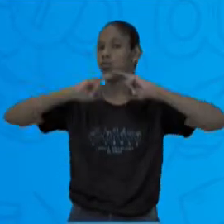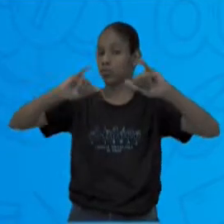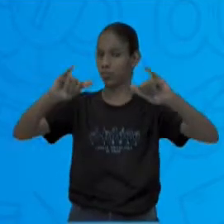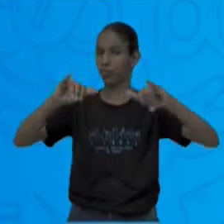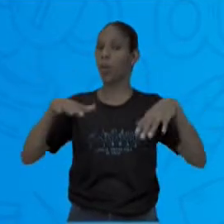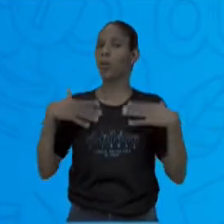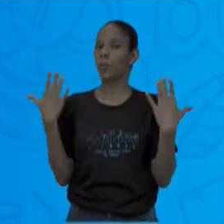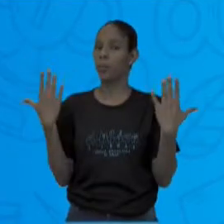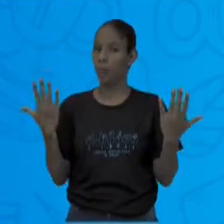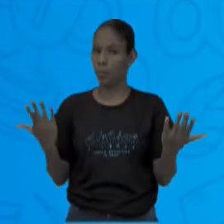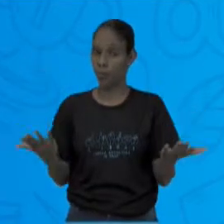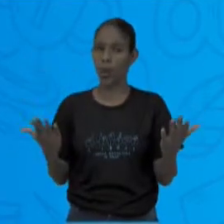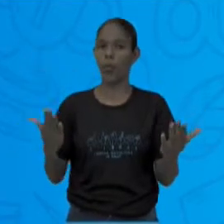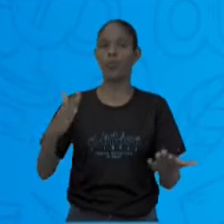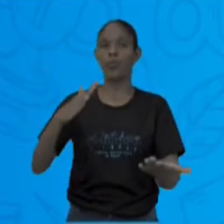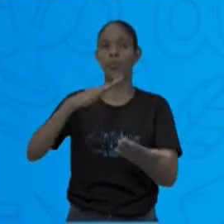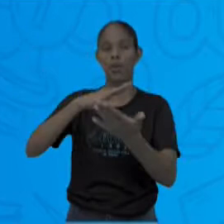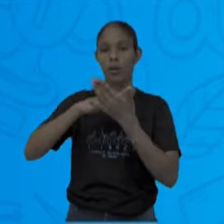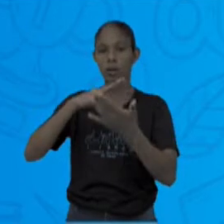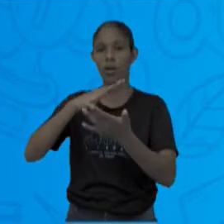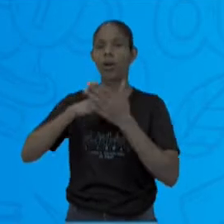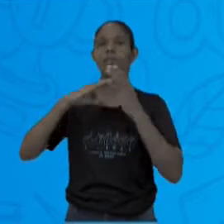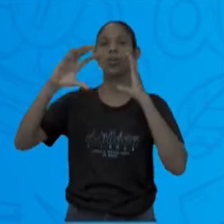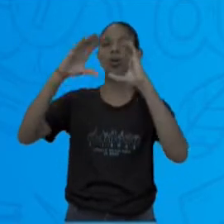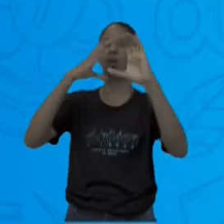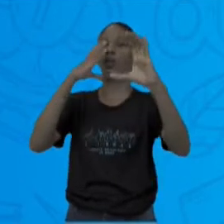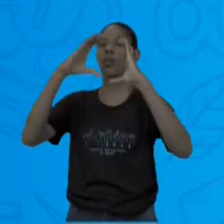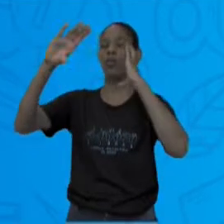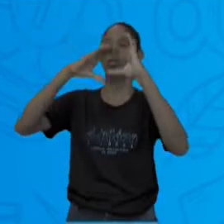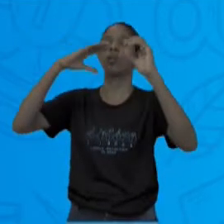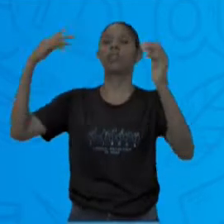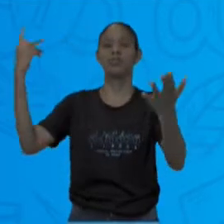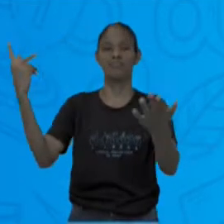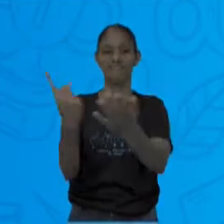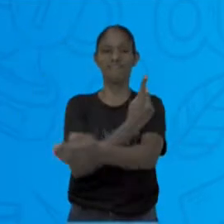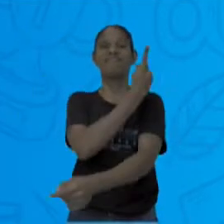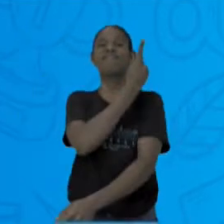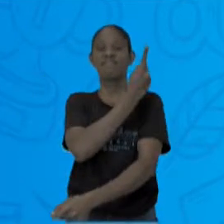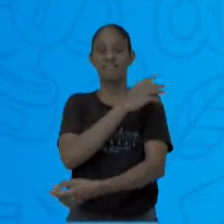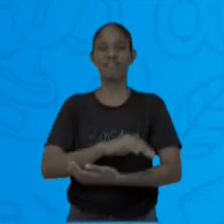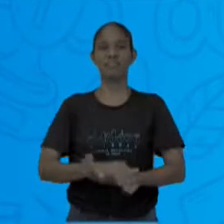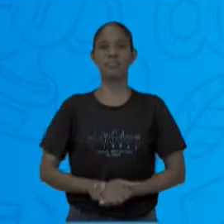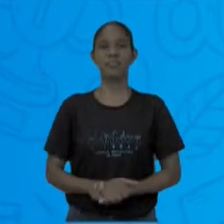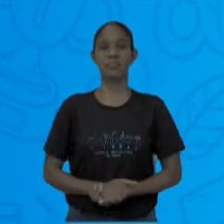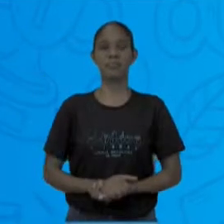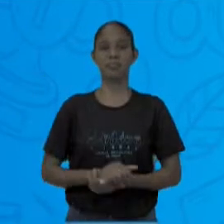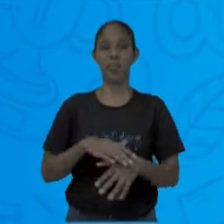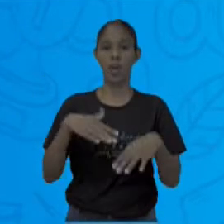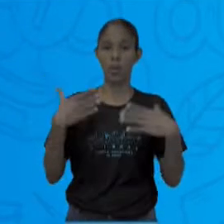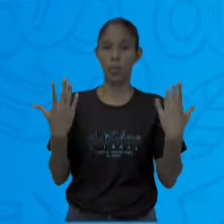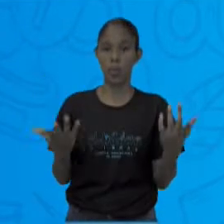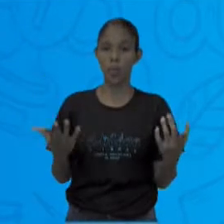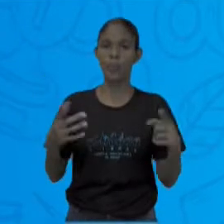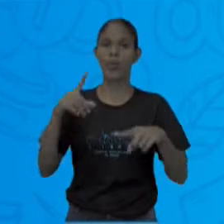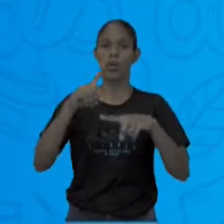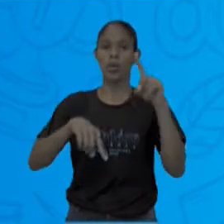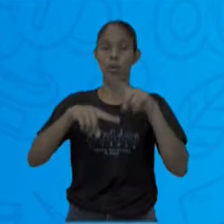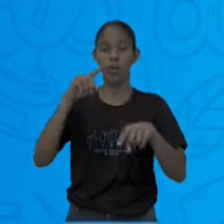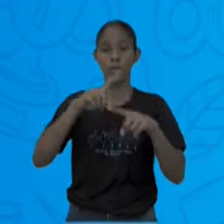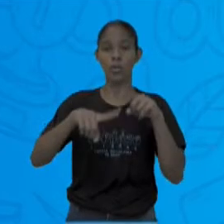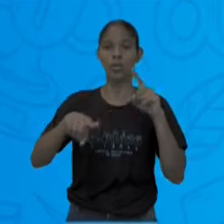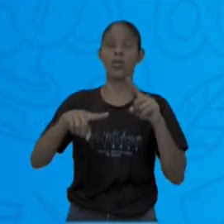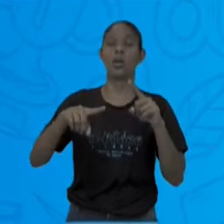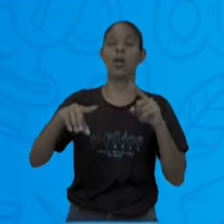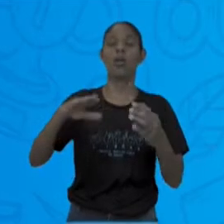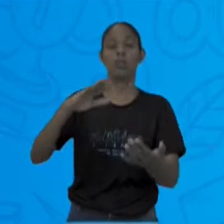maneira, eles ajudam a nos comunicar uns com os outros. São artifícios que permitem a